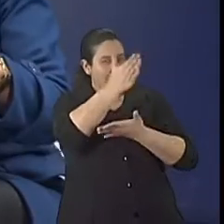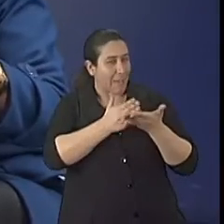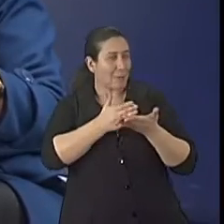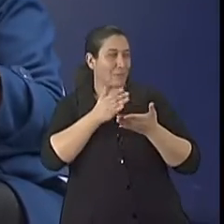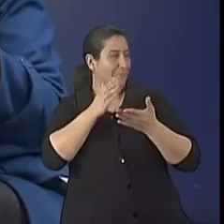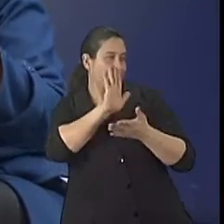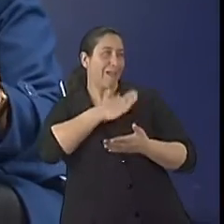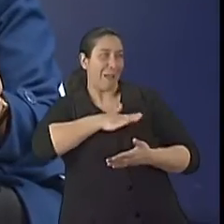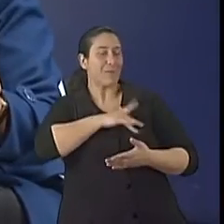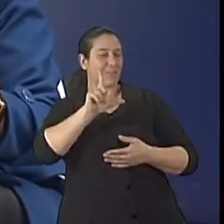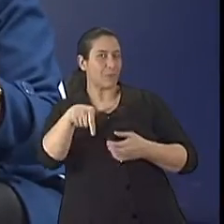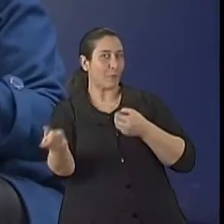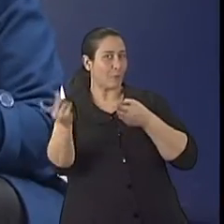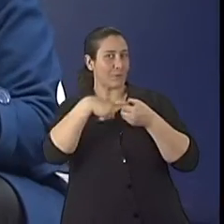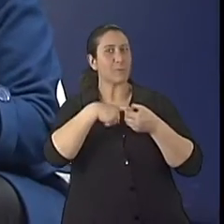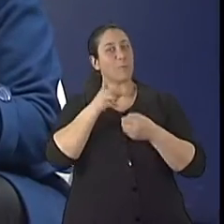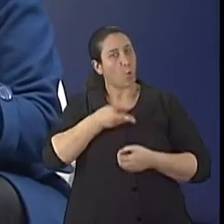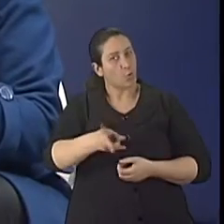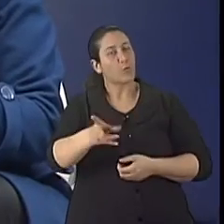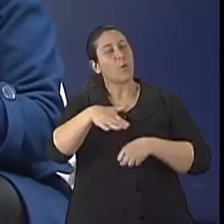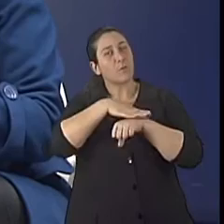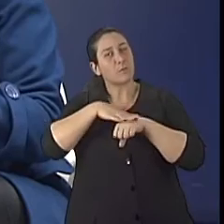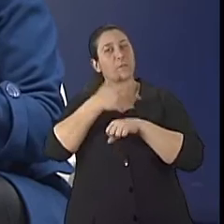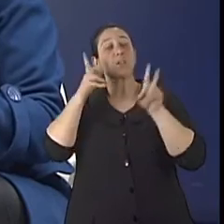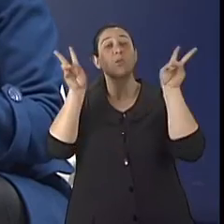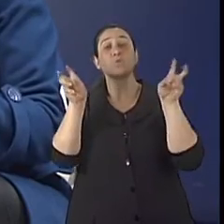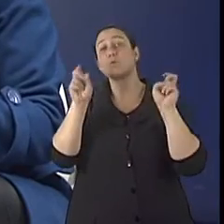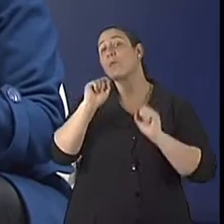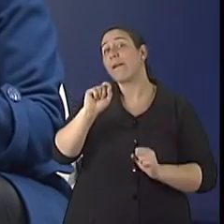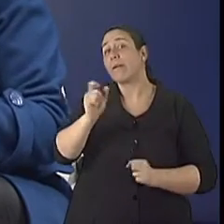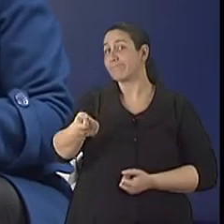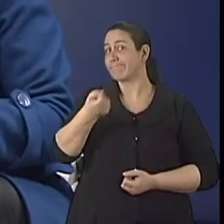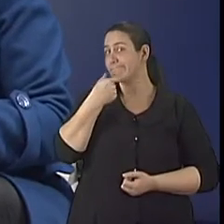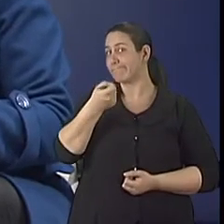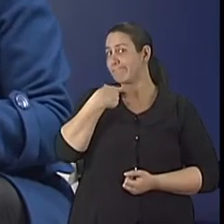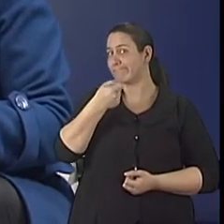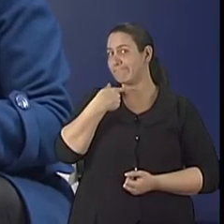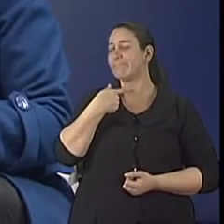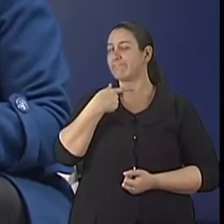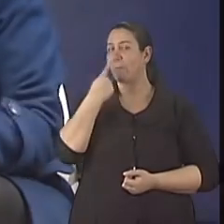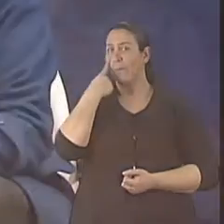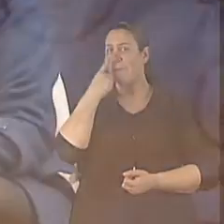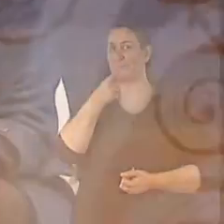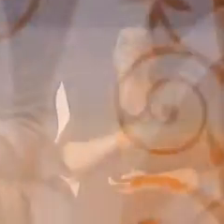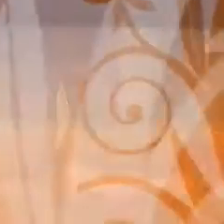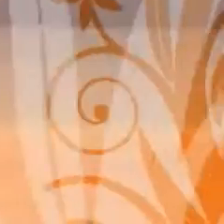nós vamos a um pequeno intervalo e nós já voltamos para continuar falando sobre medicamentos. Fique atento.